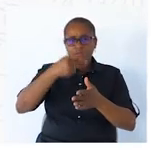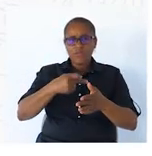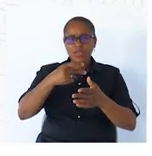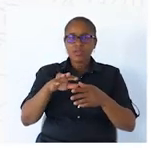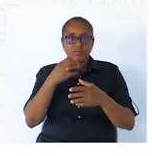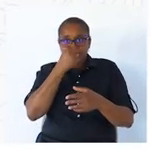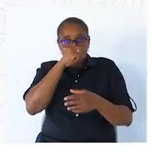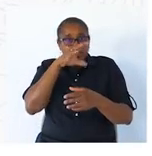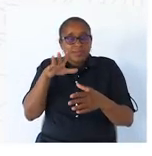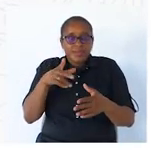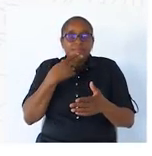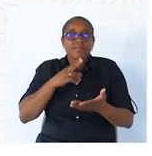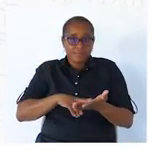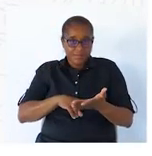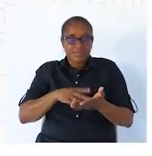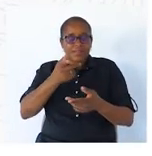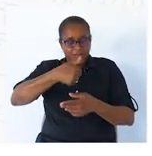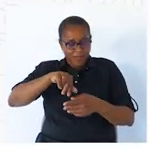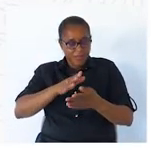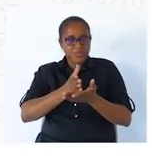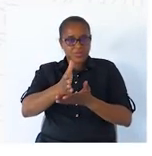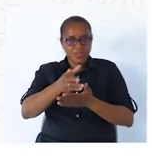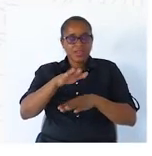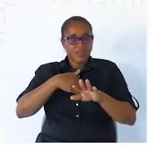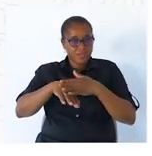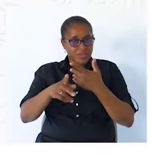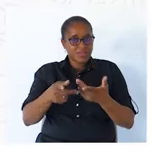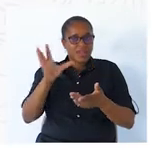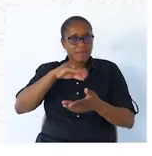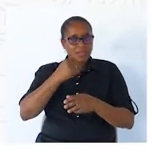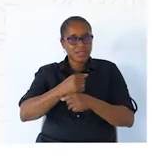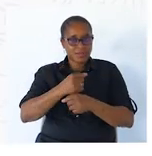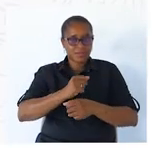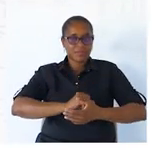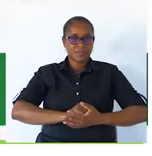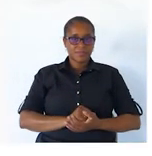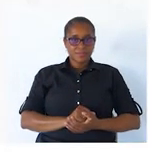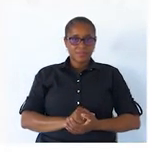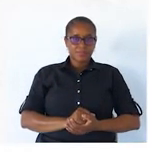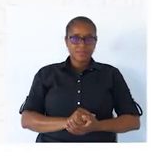entusiasmados. Certamente. E vamos continuar. Vamos fazer mais exercícios.